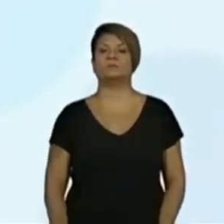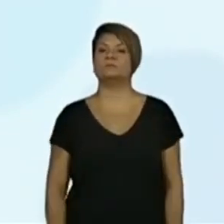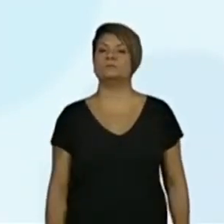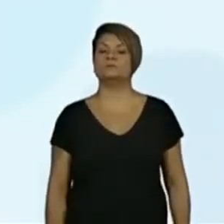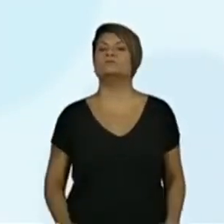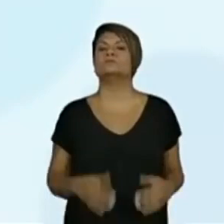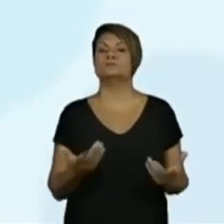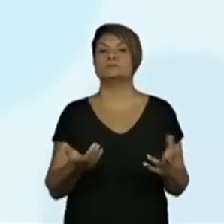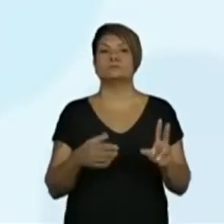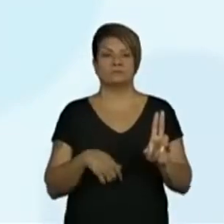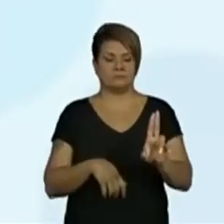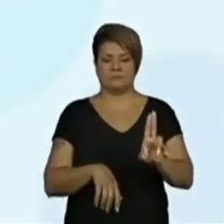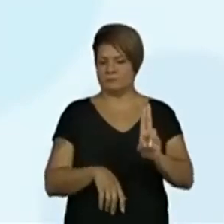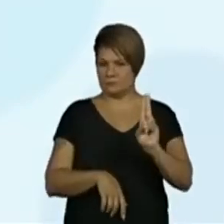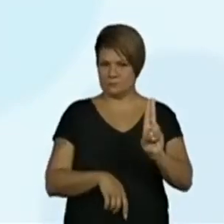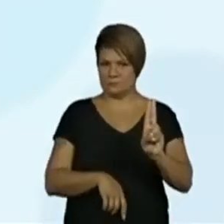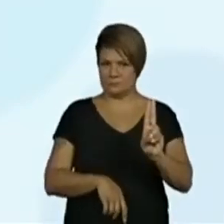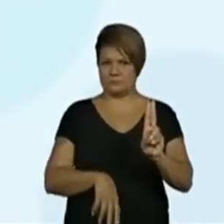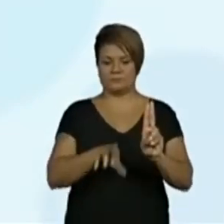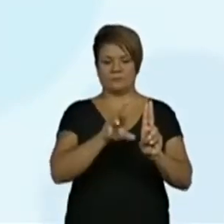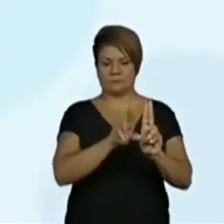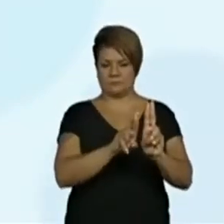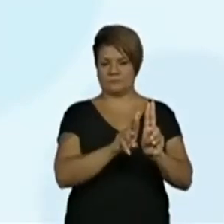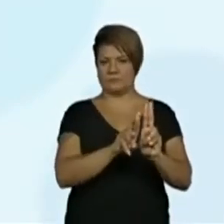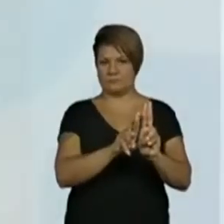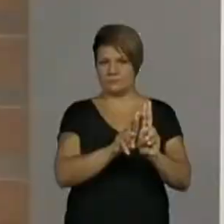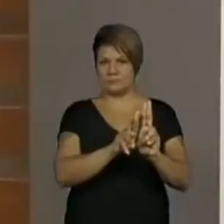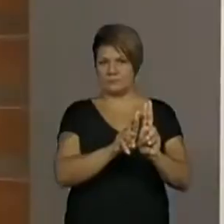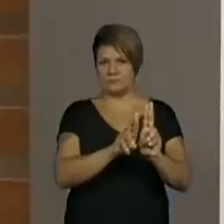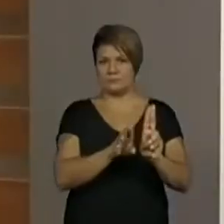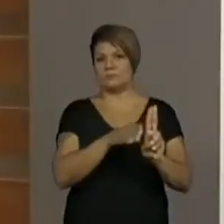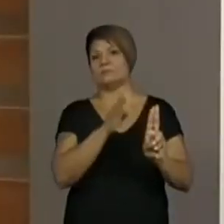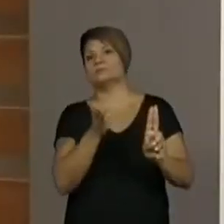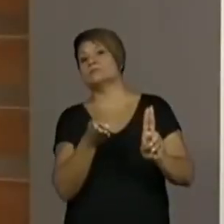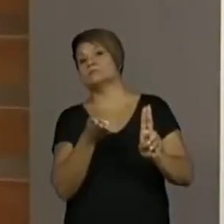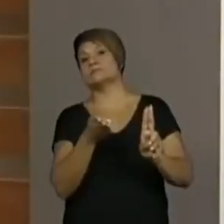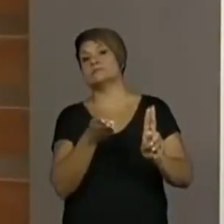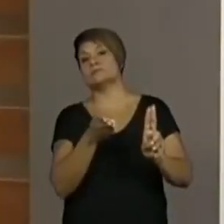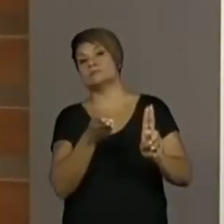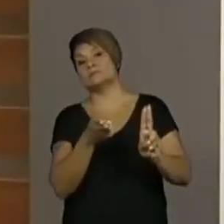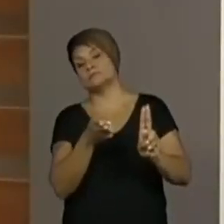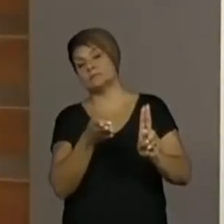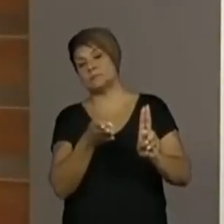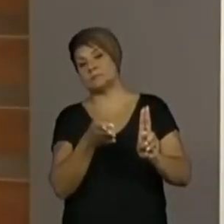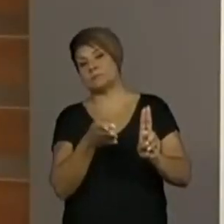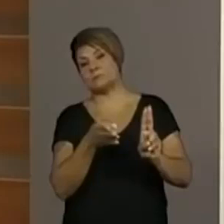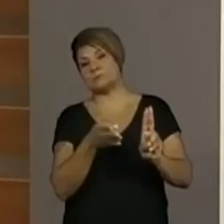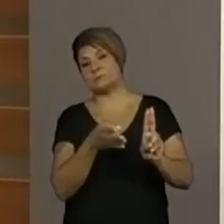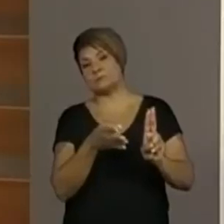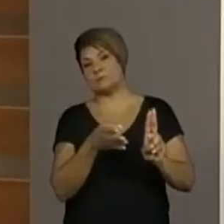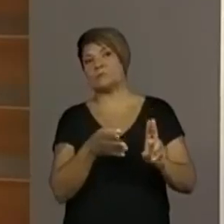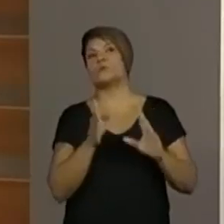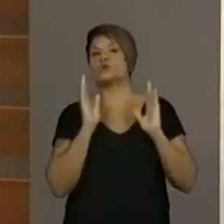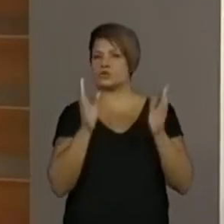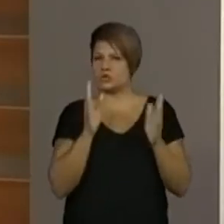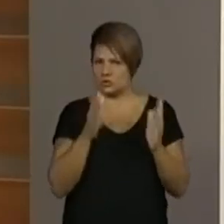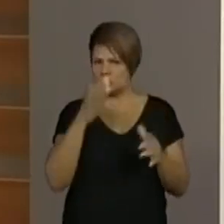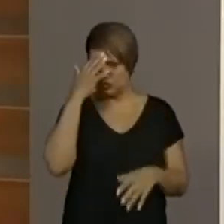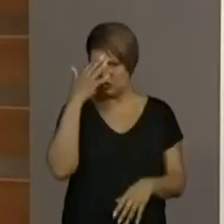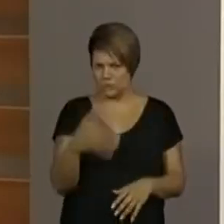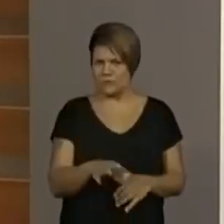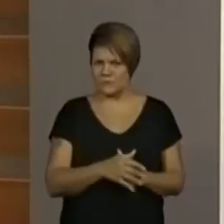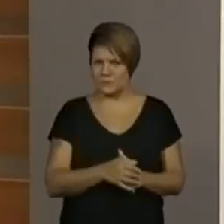Qual a próxima? Já escrevi o U, eu já escrevi o R. Qual que a próxima letra? Será que vocês já estão